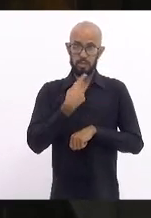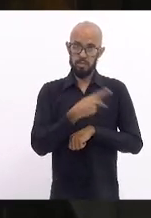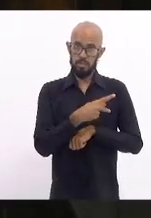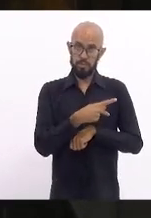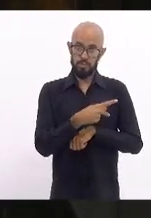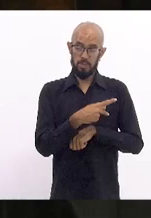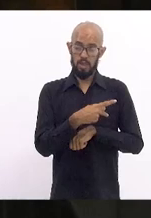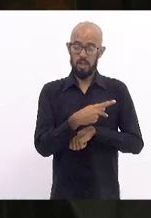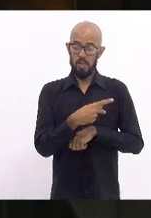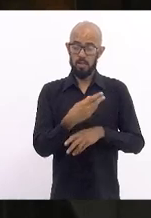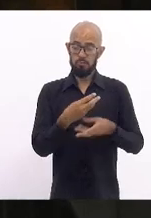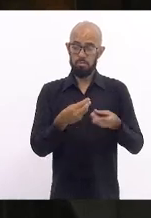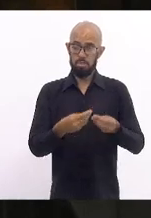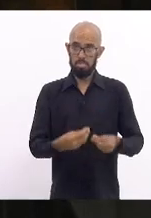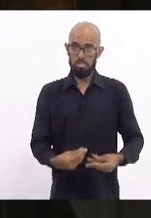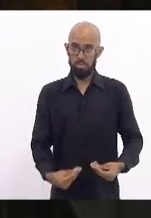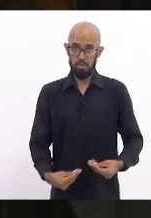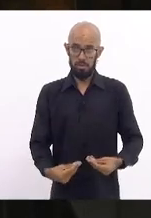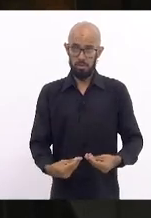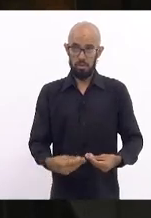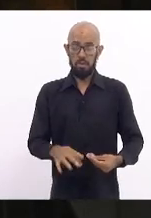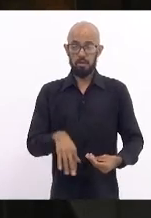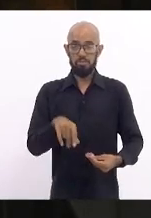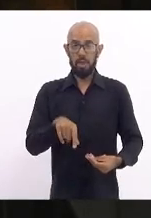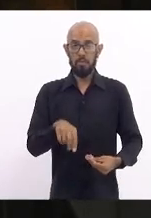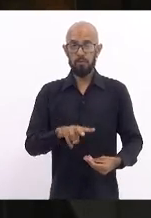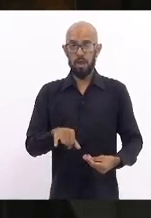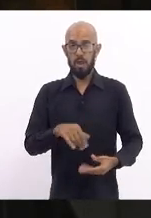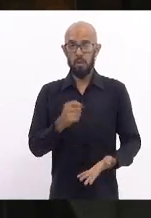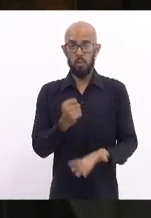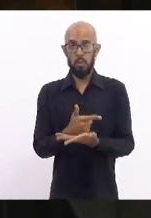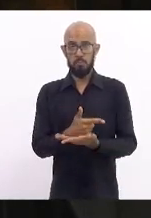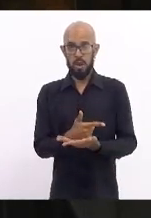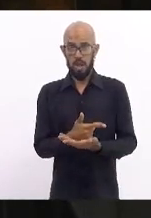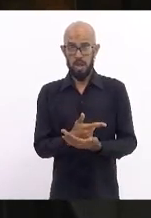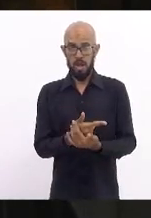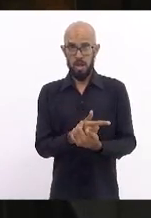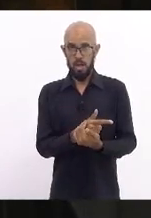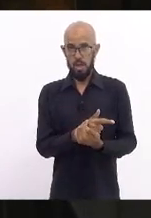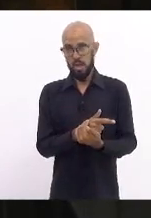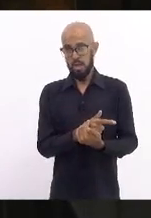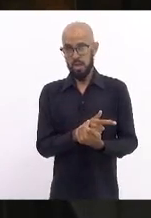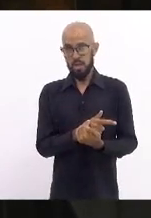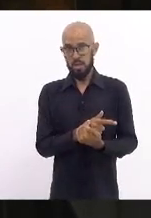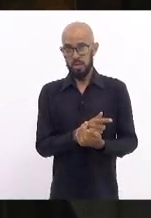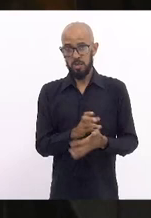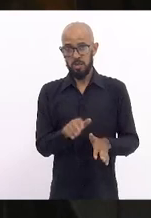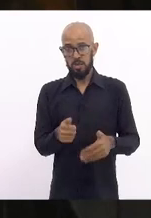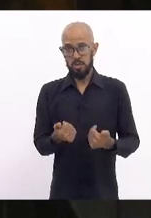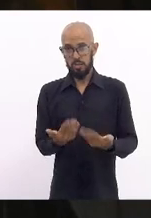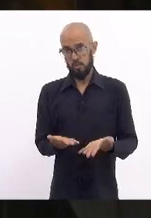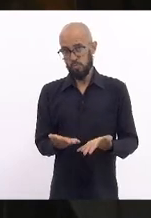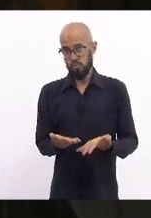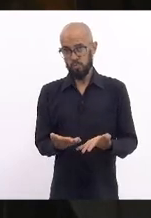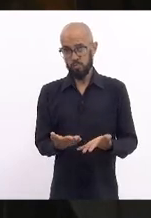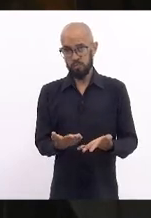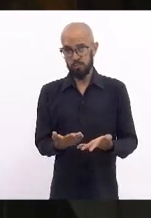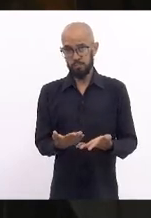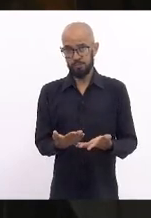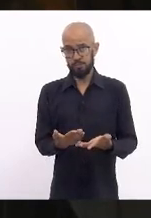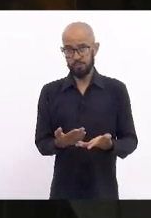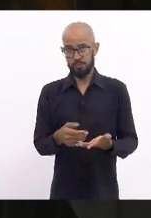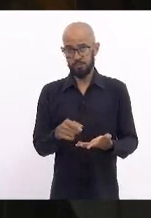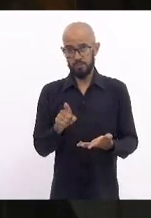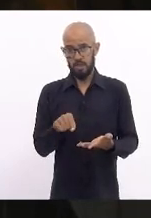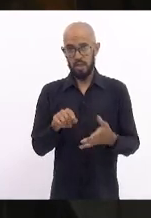debacle, quem é que vai comprar os produtos? Olha o tamanho do drama